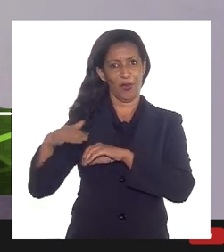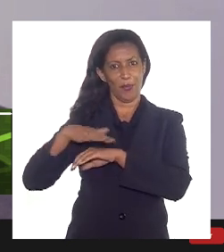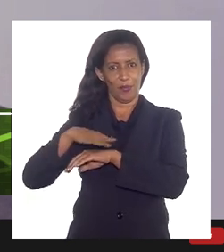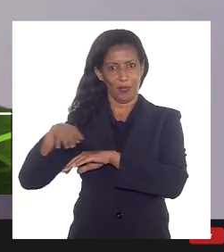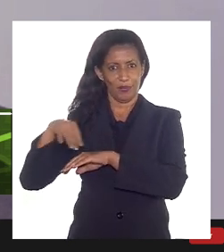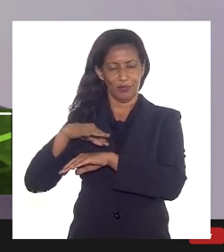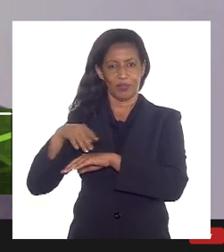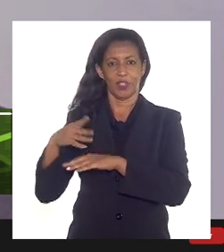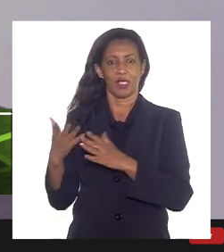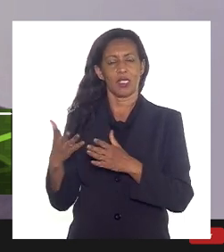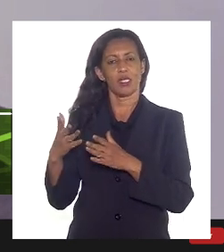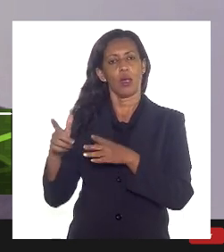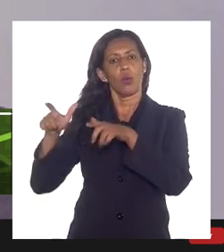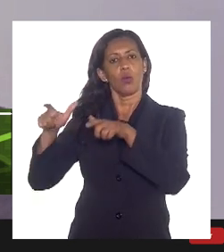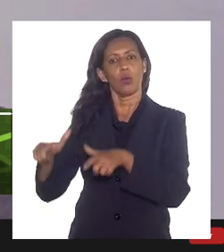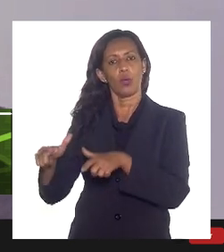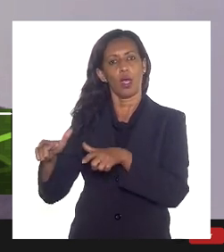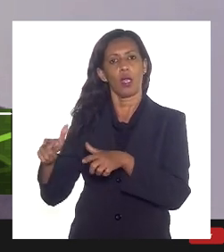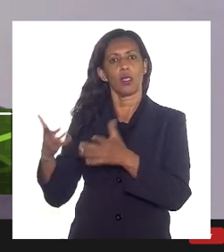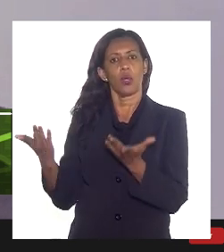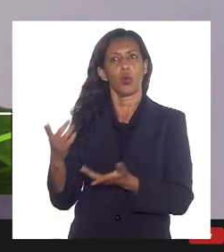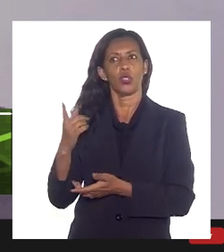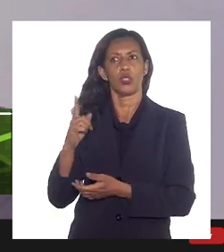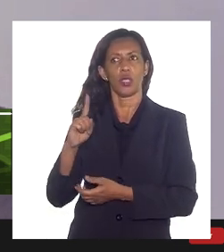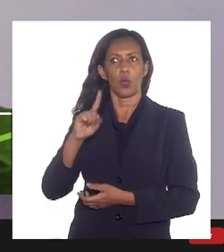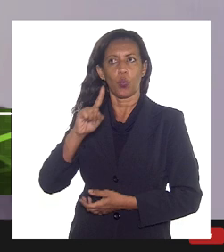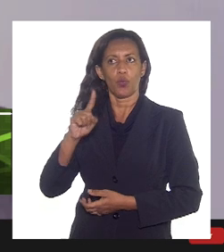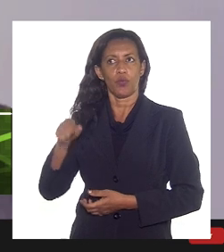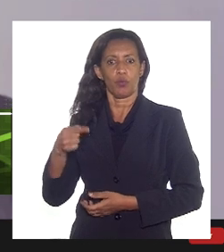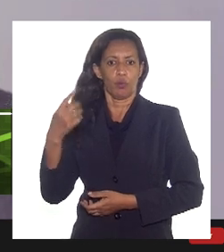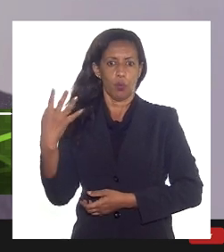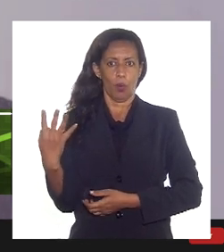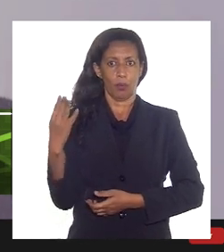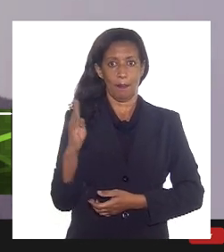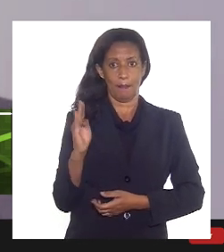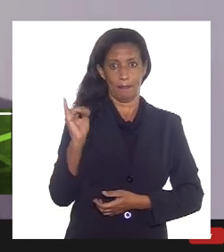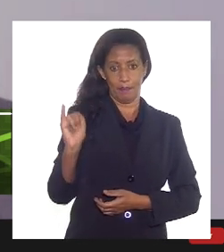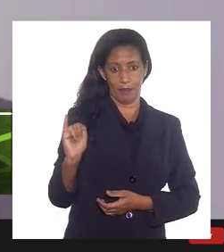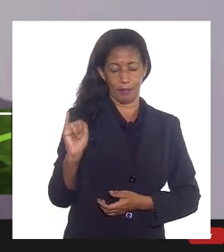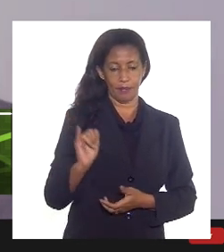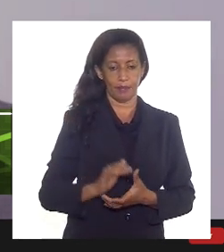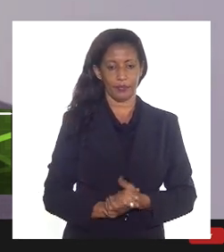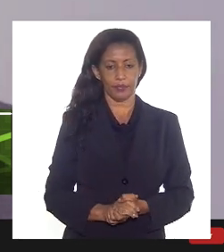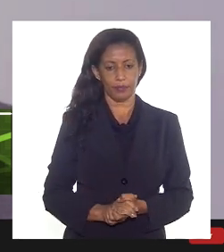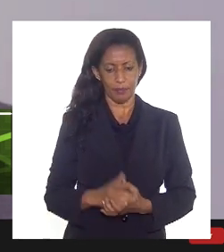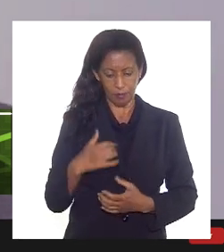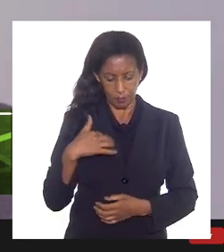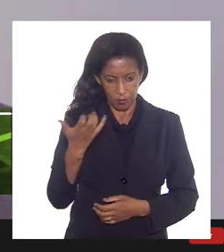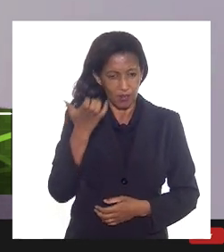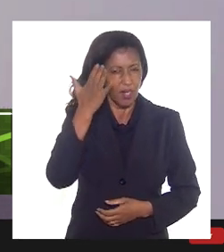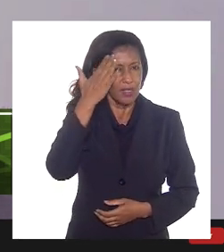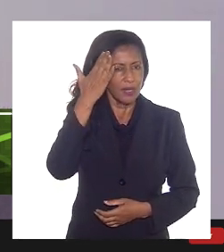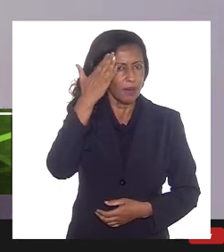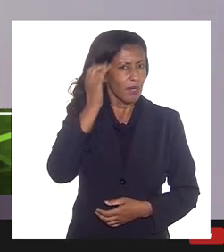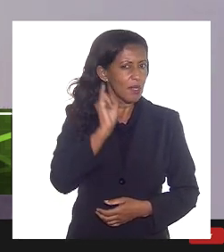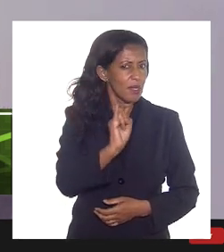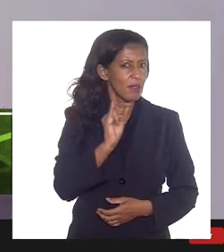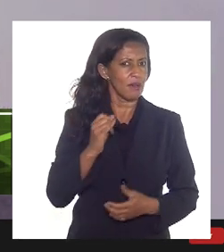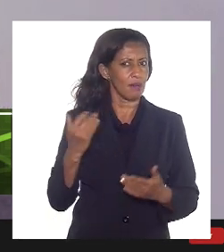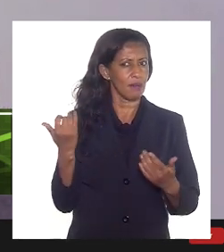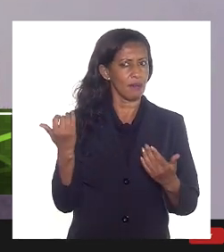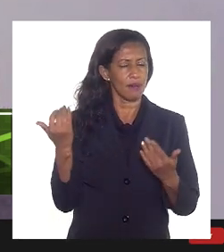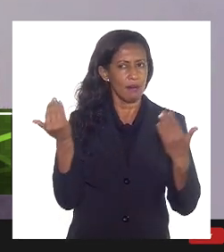depósitos que hoje chegam ao valor de 1,4 bi. E eu gostaria de saber se em relação